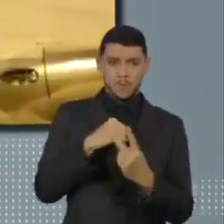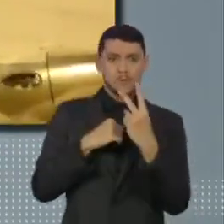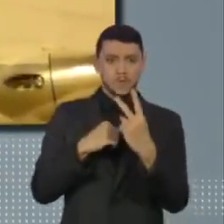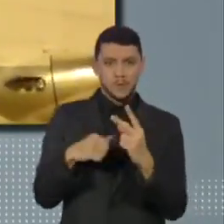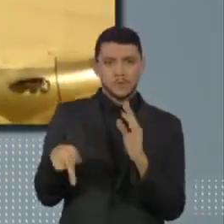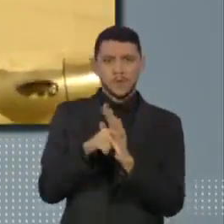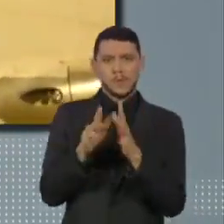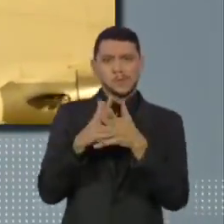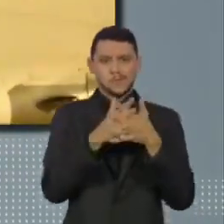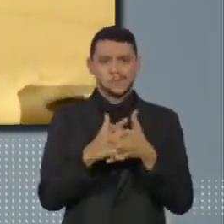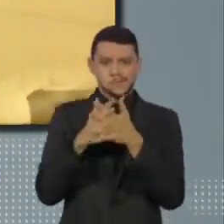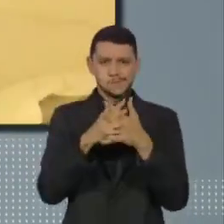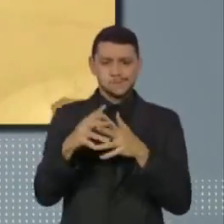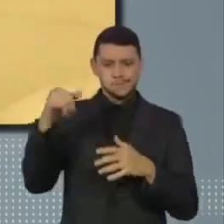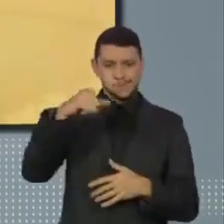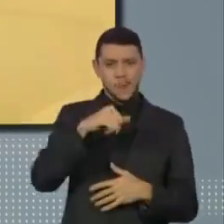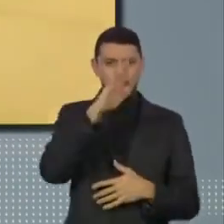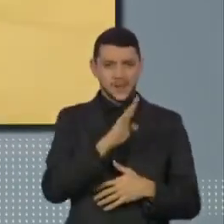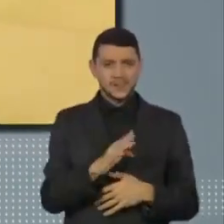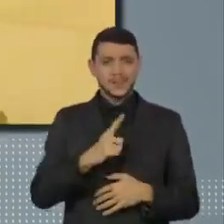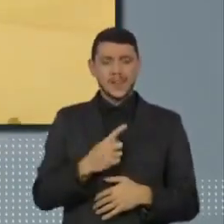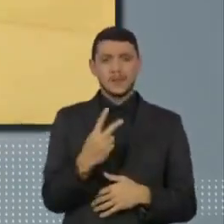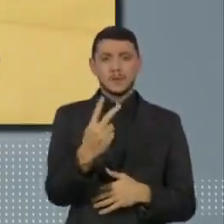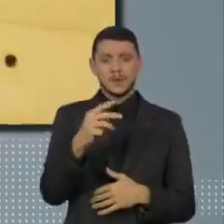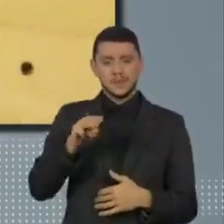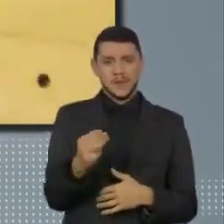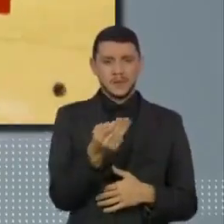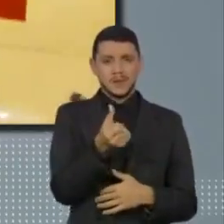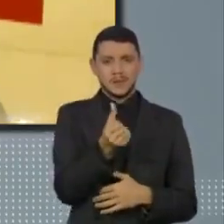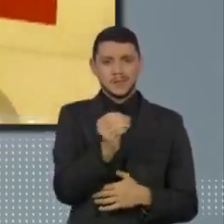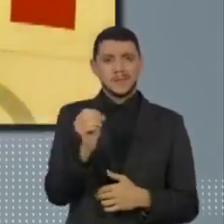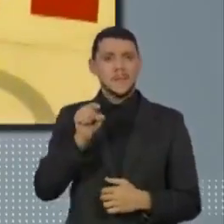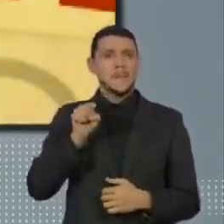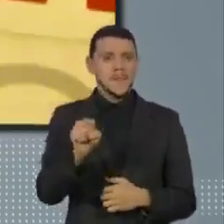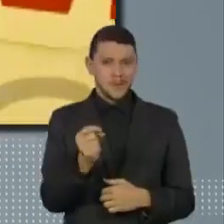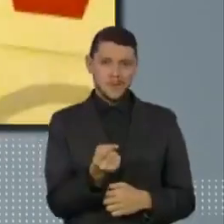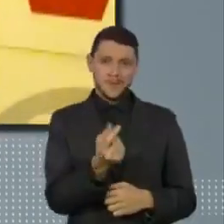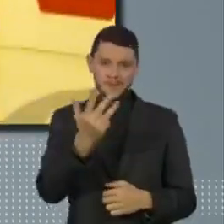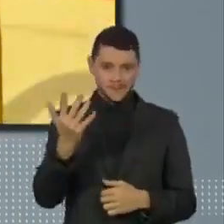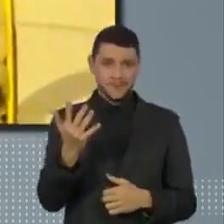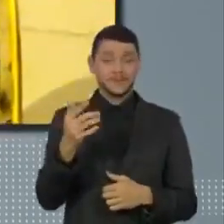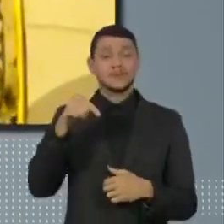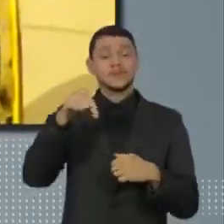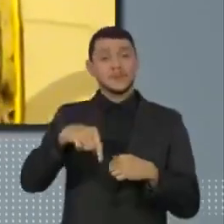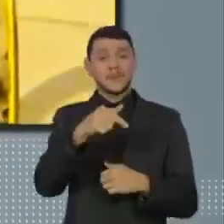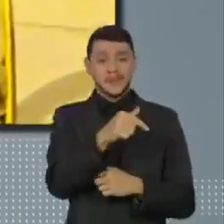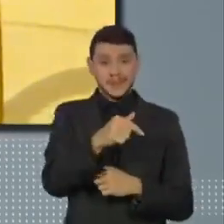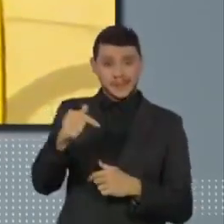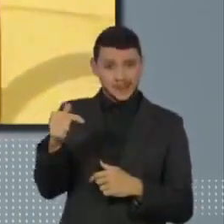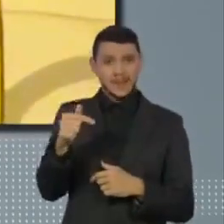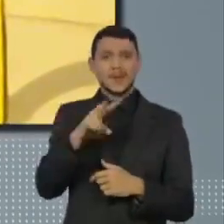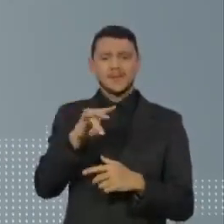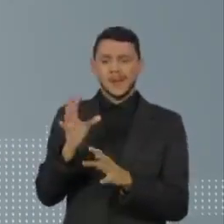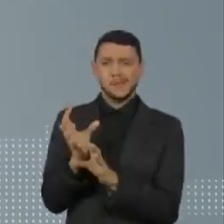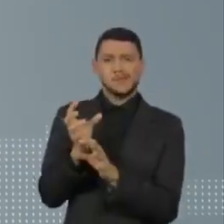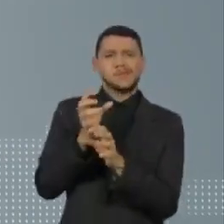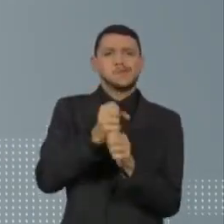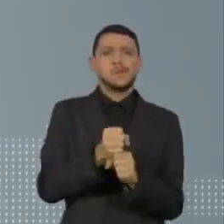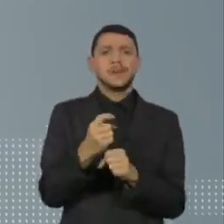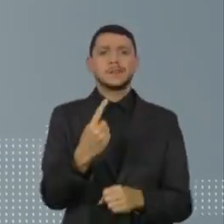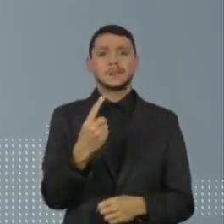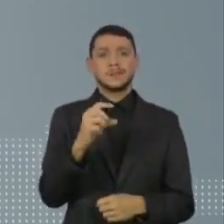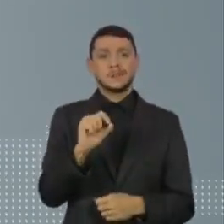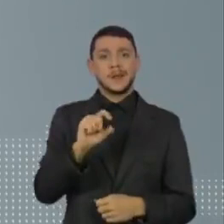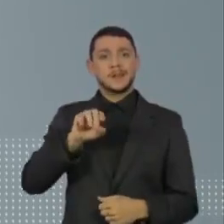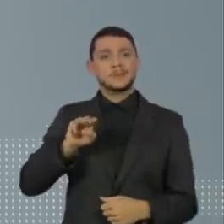com mais de 2,6 milhões de doses. Nesta semana, serão 10 milhões no total. A